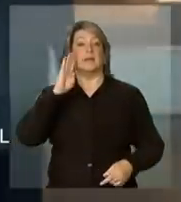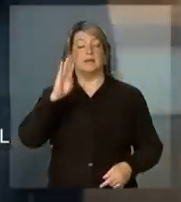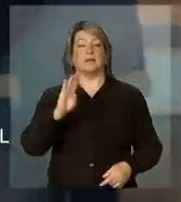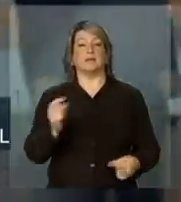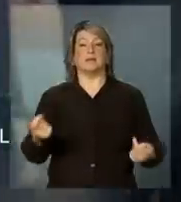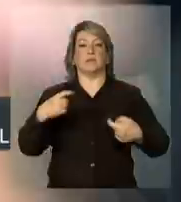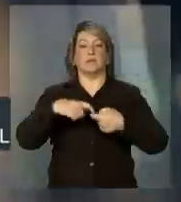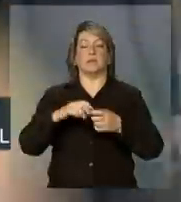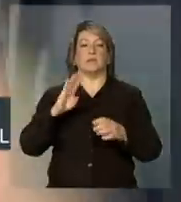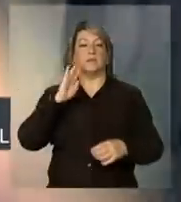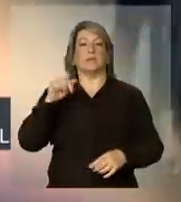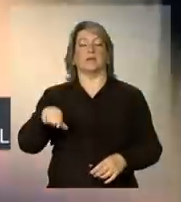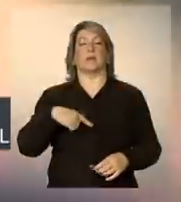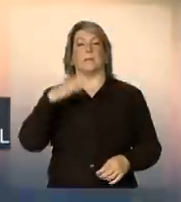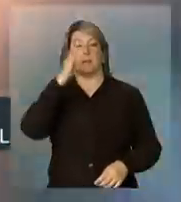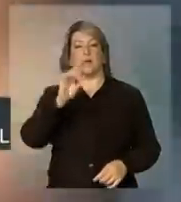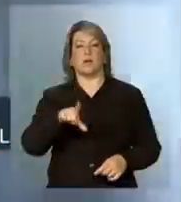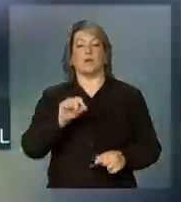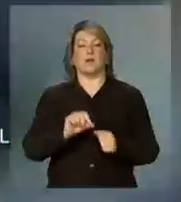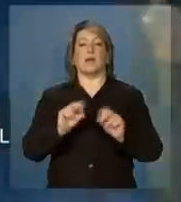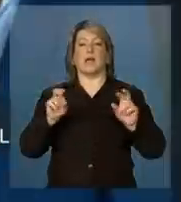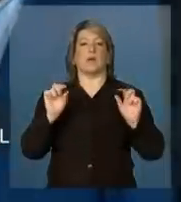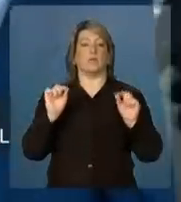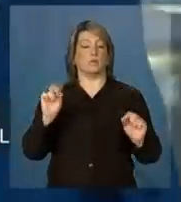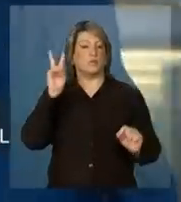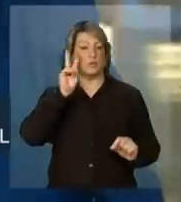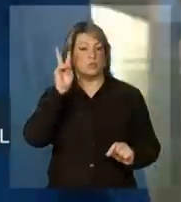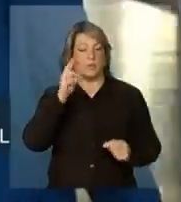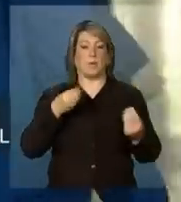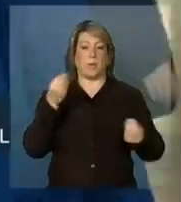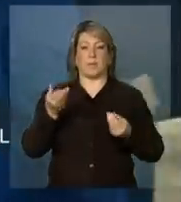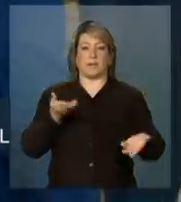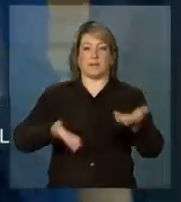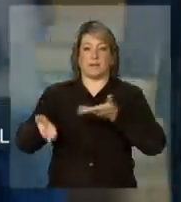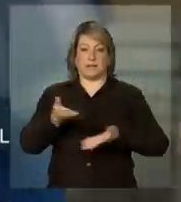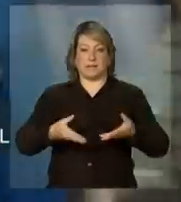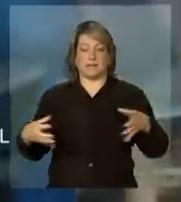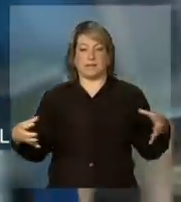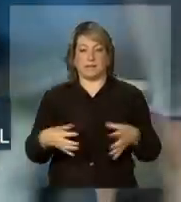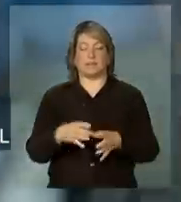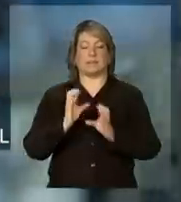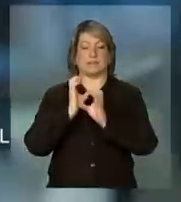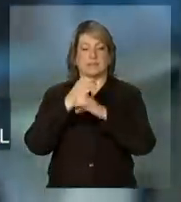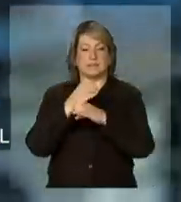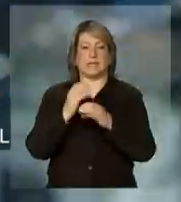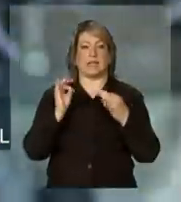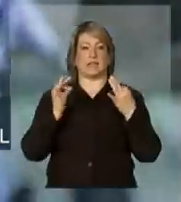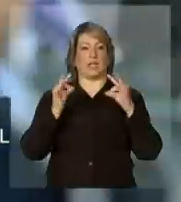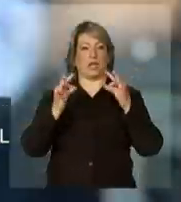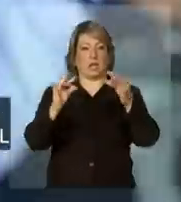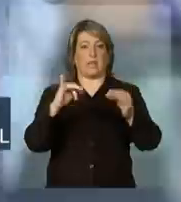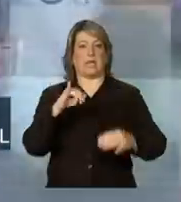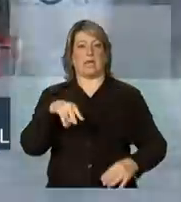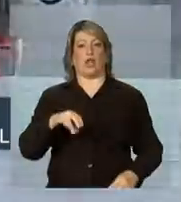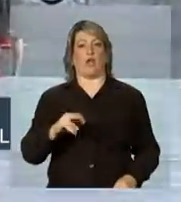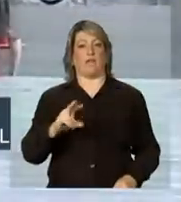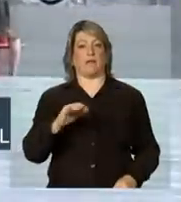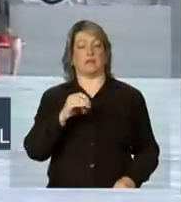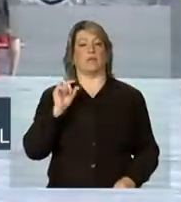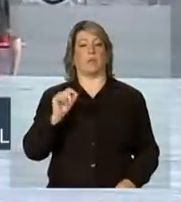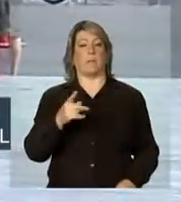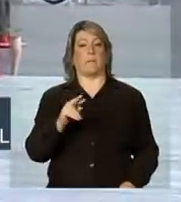das ações eleitas pelo Brasil. Como, por exemplo, o tratamento integrado de temas de ciência, tecnologia, inovação